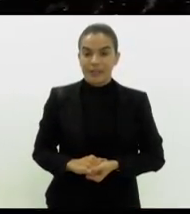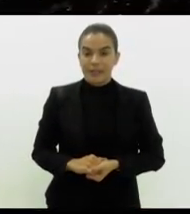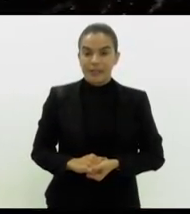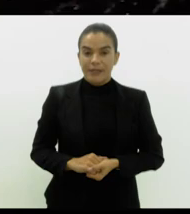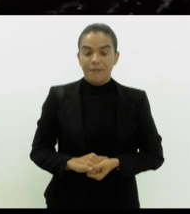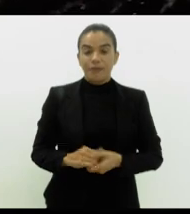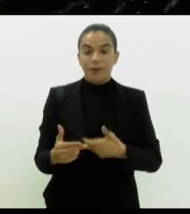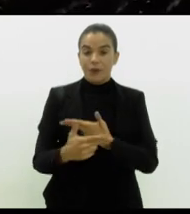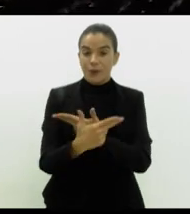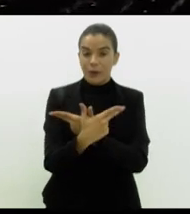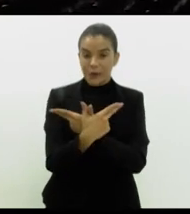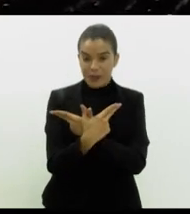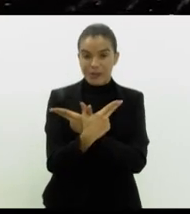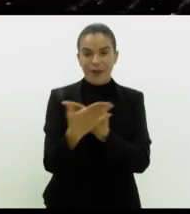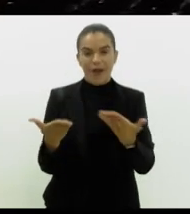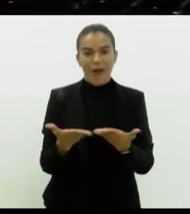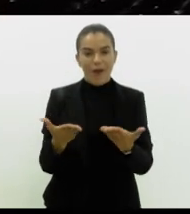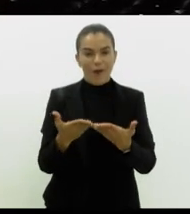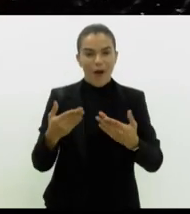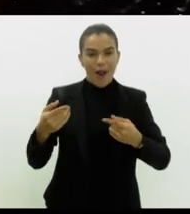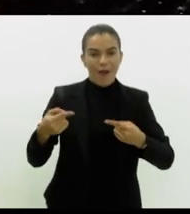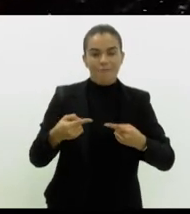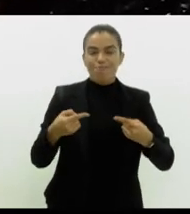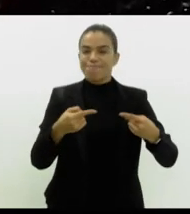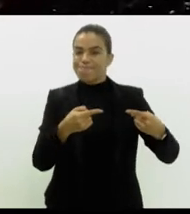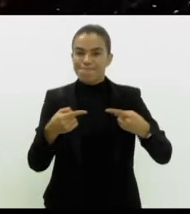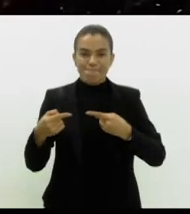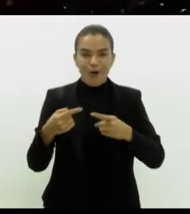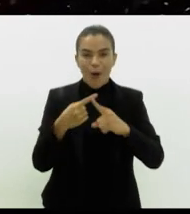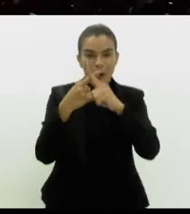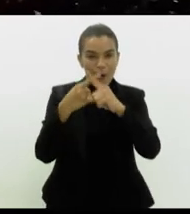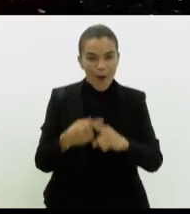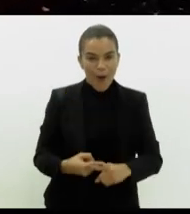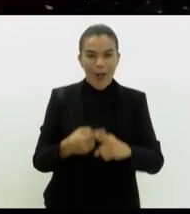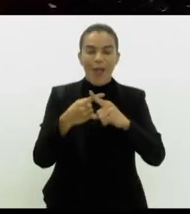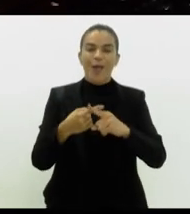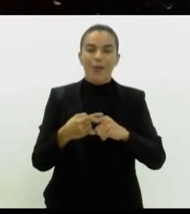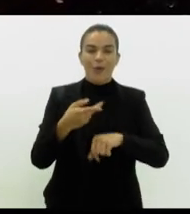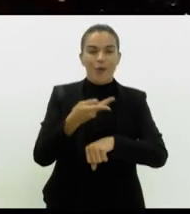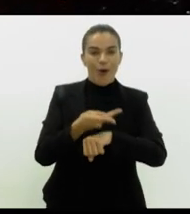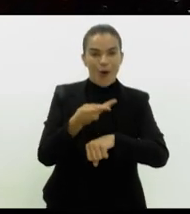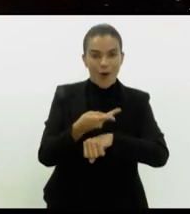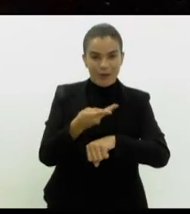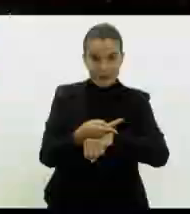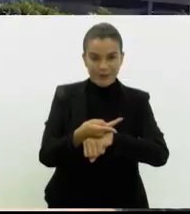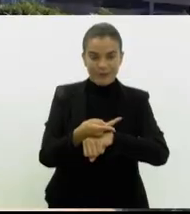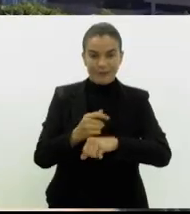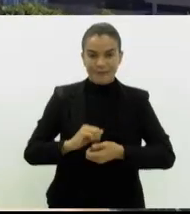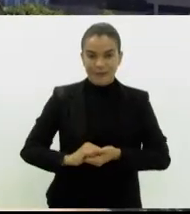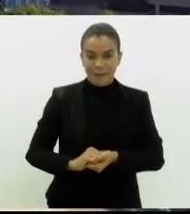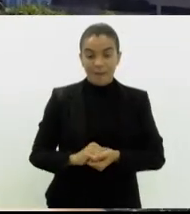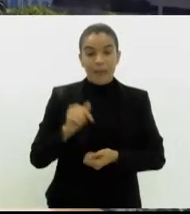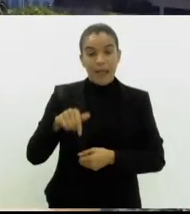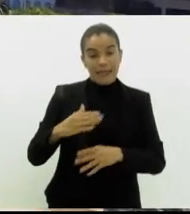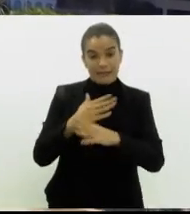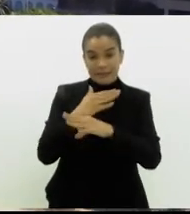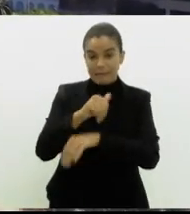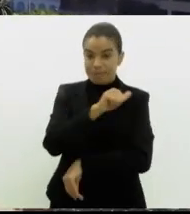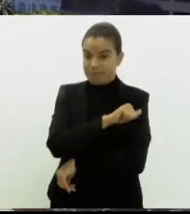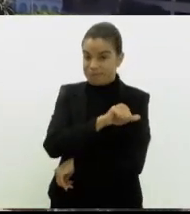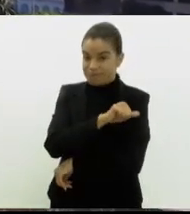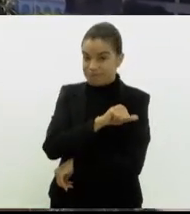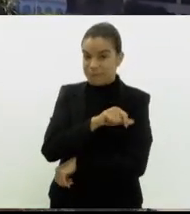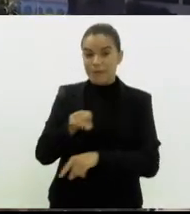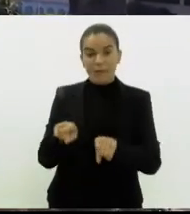O Cristo Redentor está concorrendo ao Oscar do Turismo na América do Sul, World Travel Awards. A cidade do Rio de Janeiro